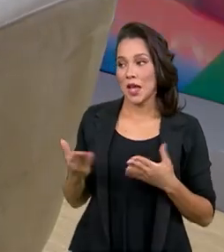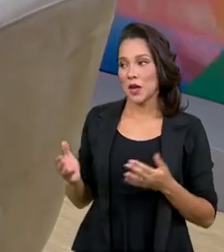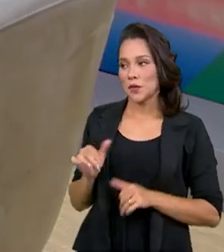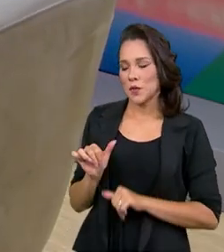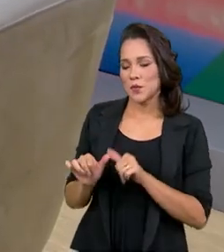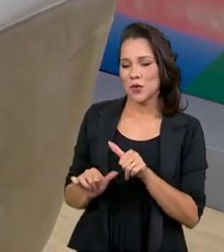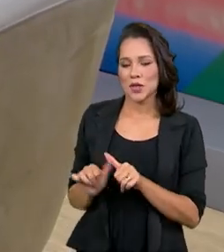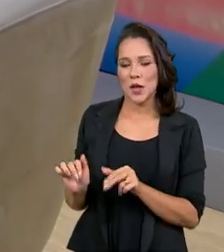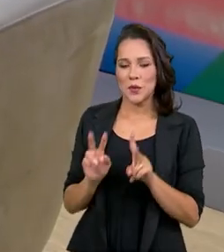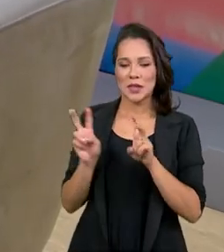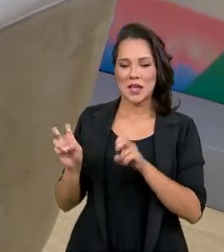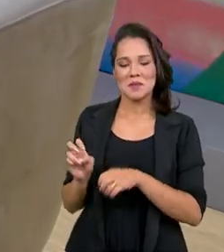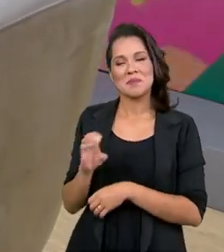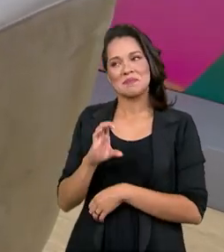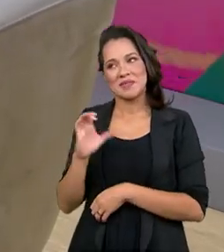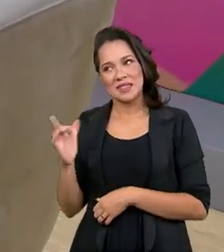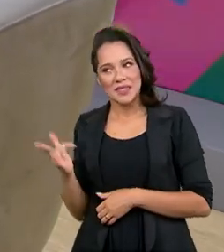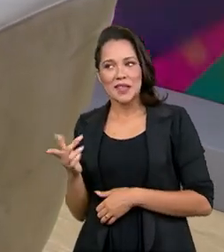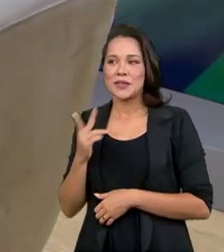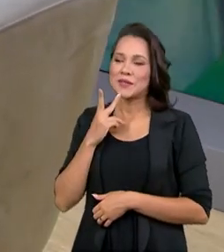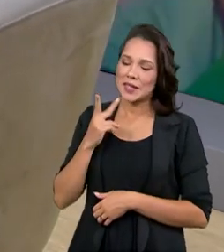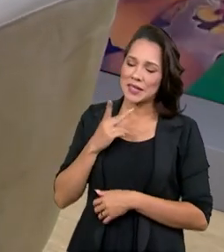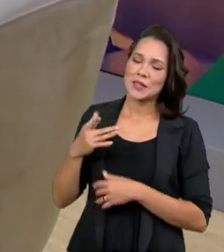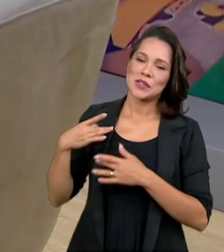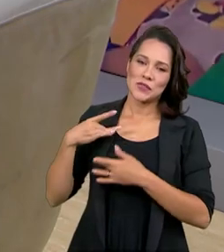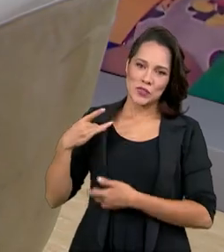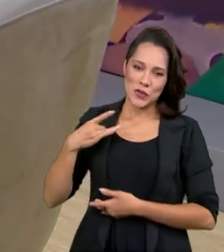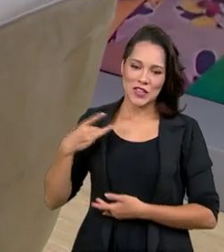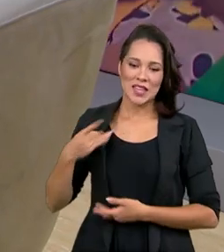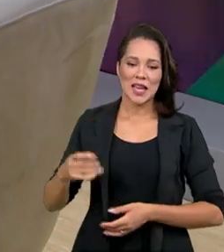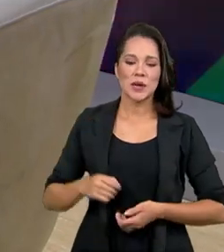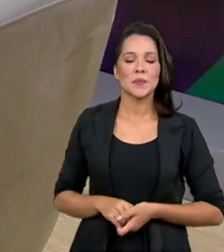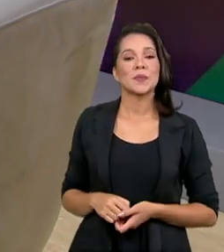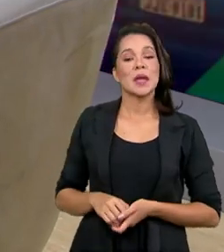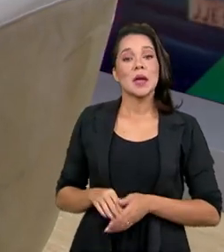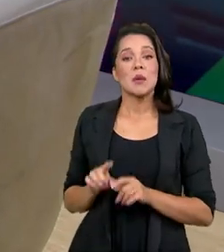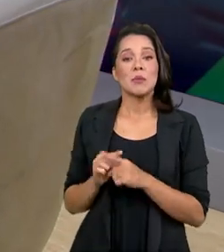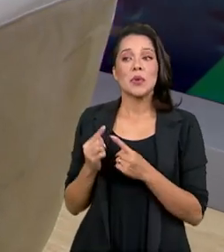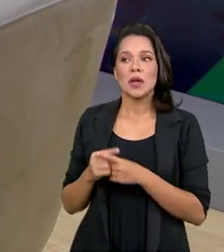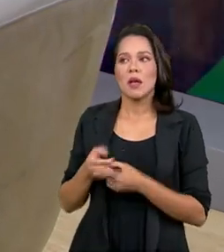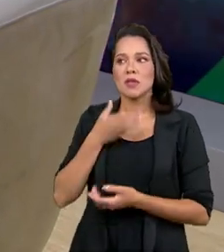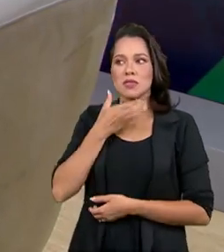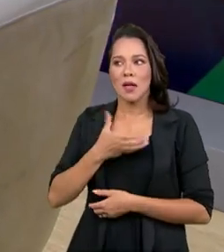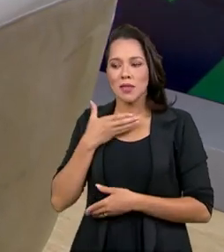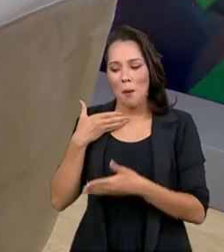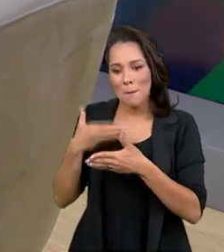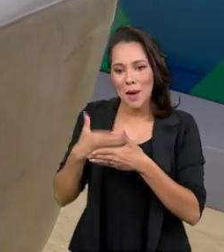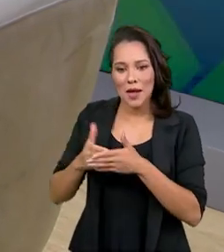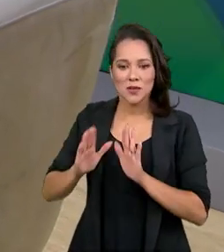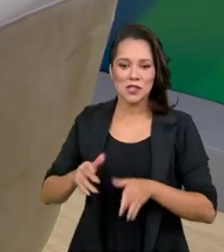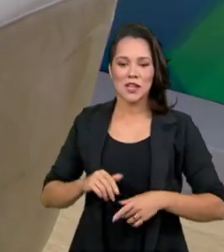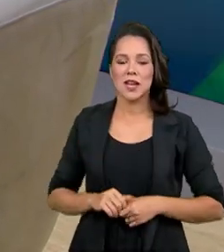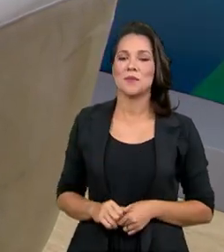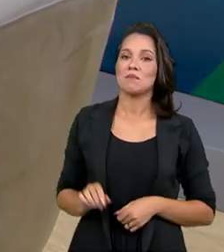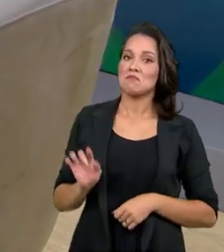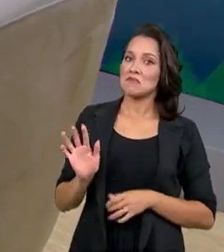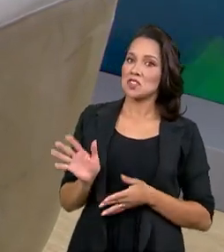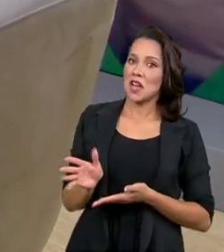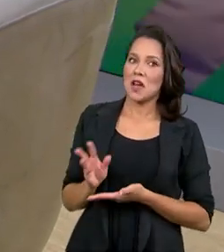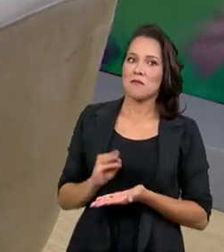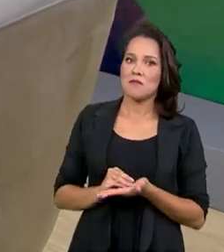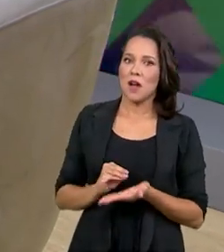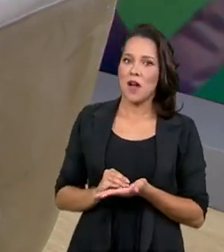dar um pouquinho de assunto claro, ainda falando de voluntariado, secretária, porque o Natal está chegando, nós já estamos aí